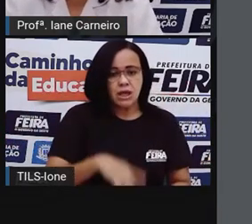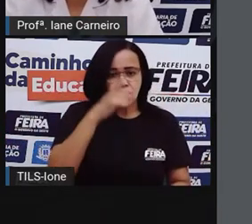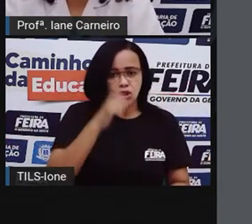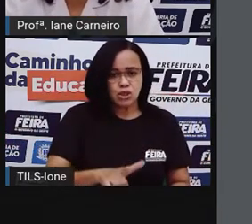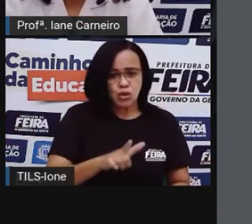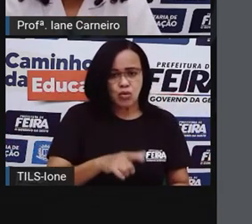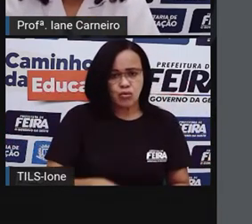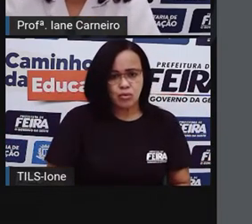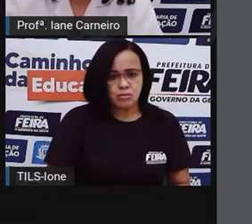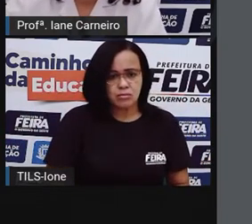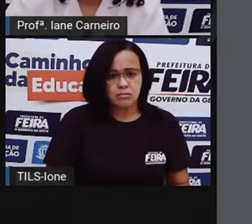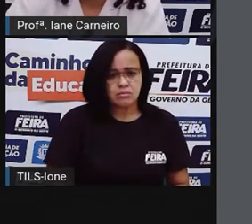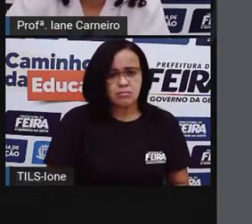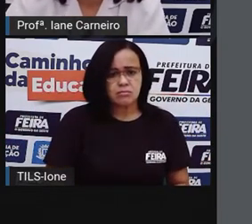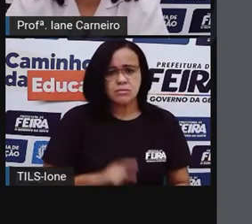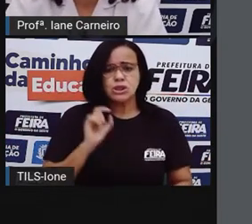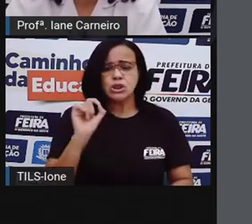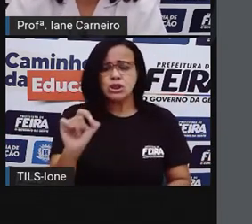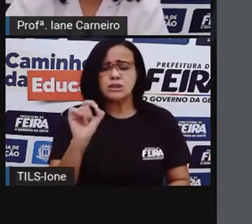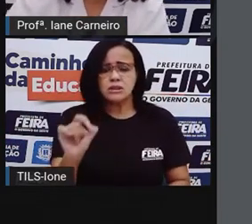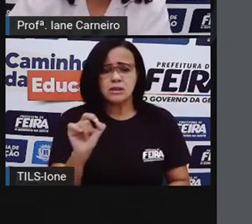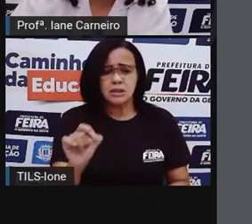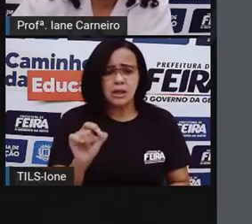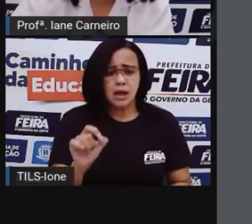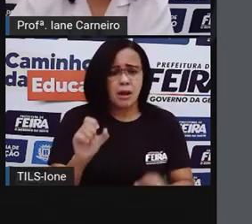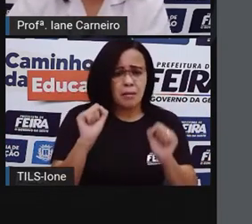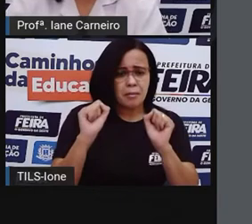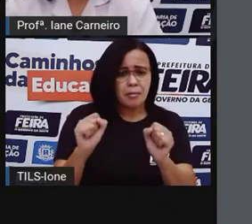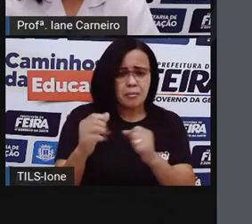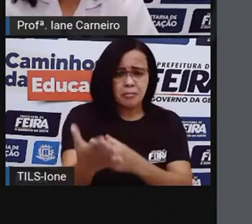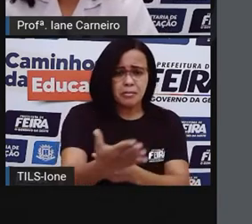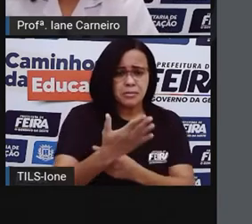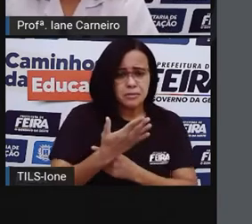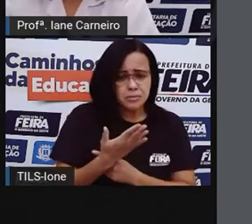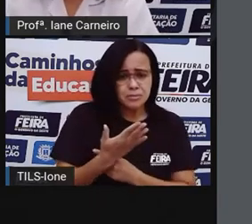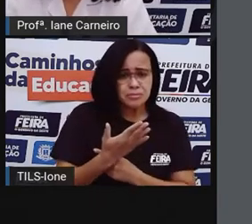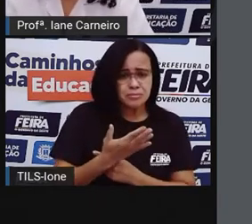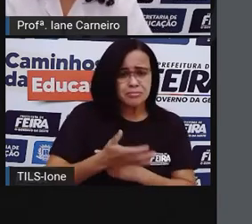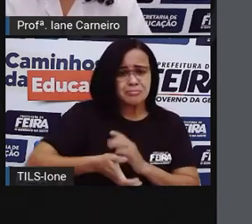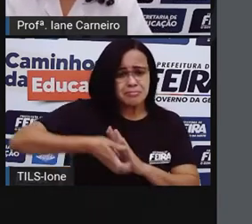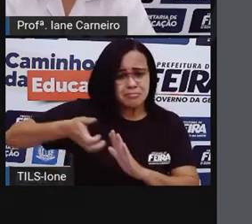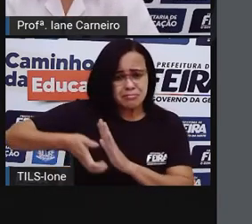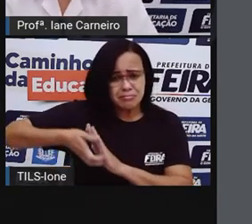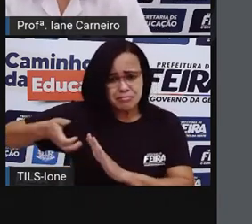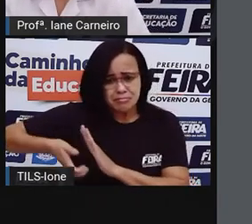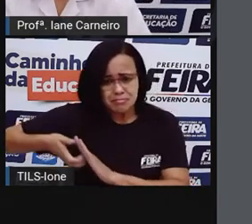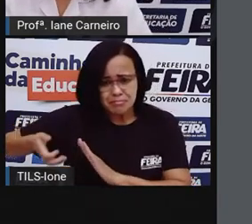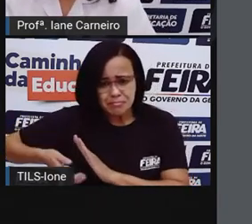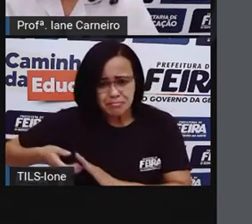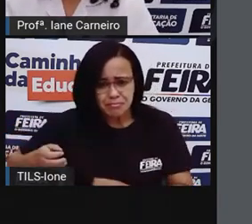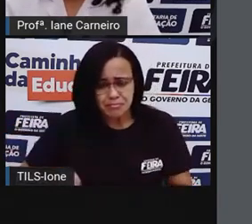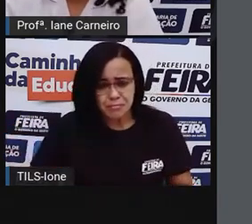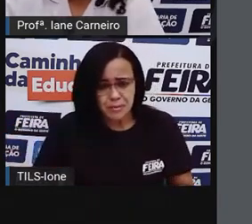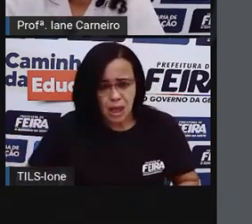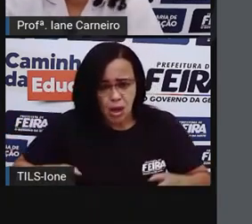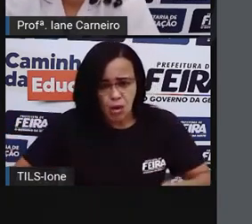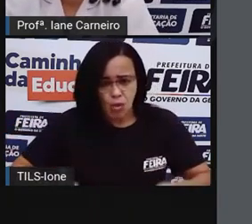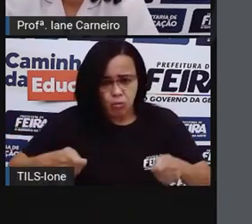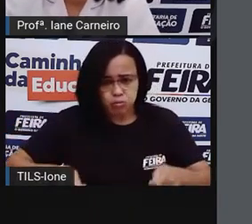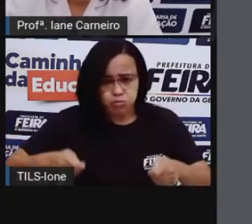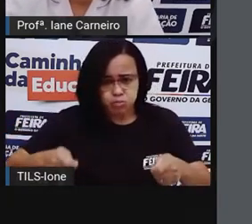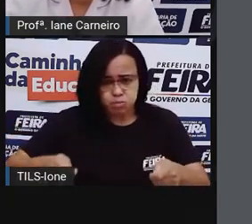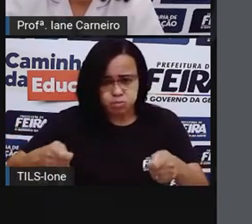Quem quer ajudar-me a levar o milho ao moinho para ser moído e virar fubá?